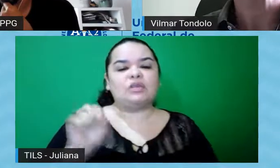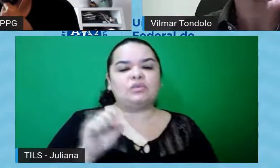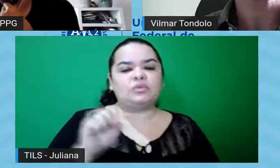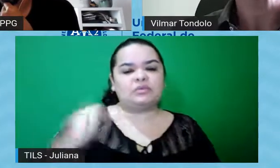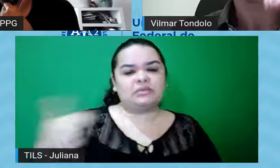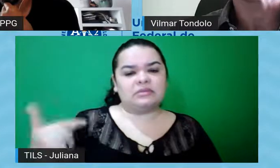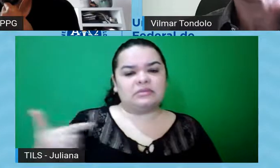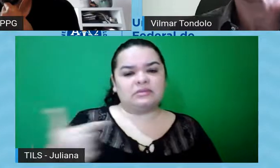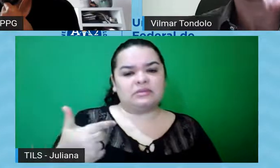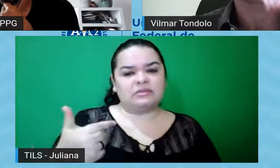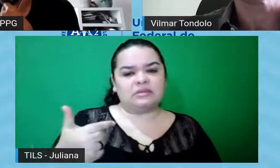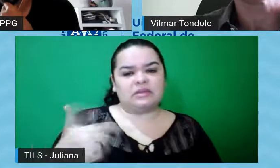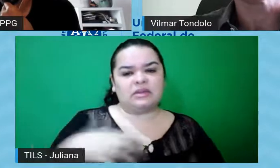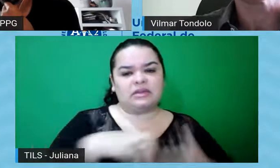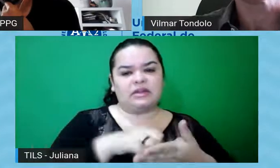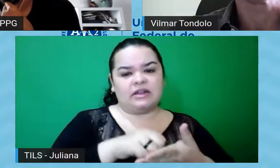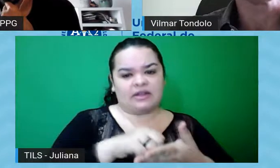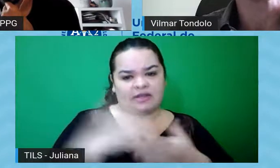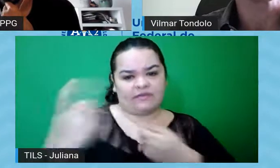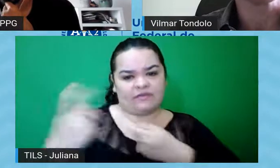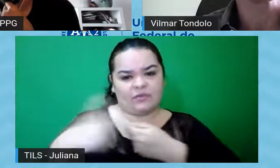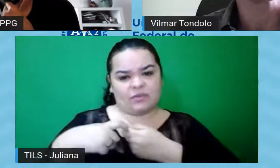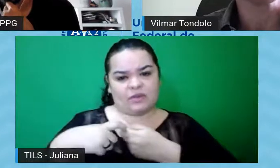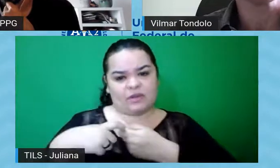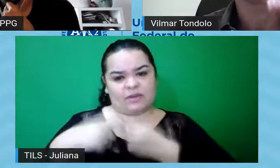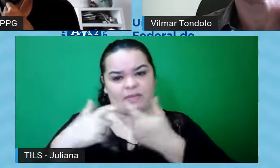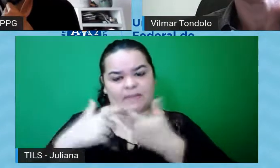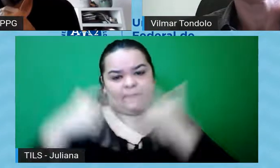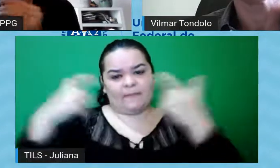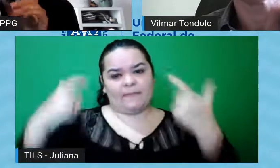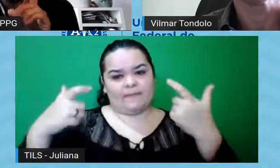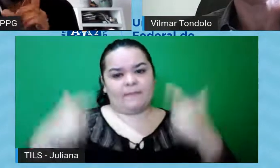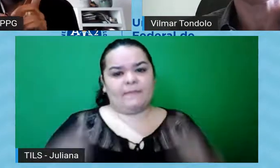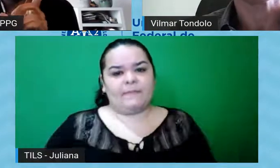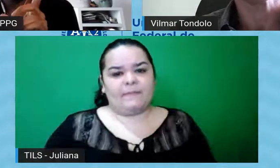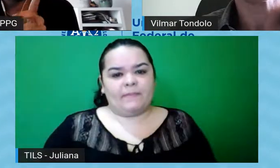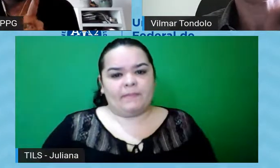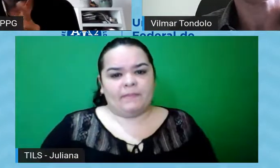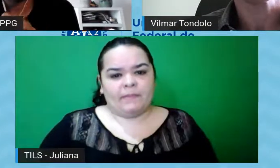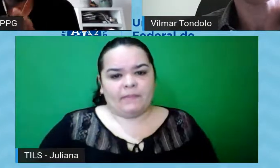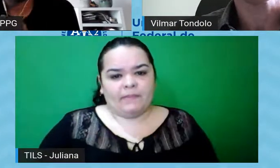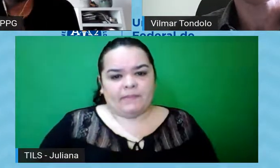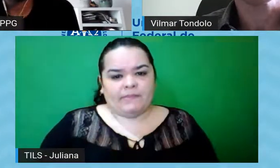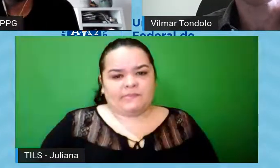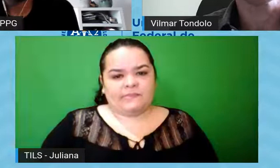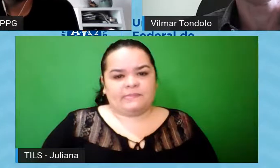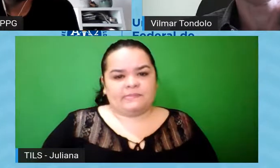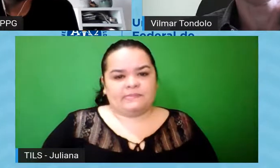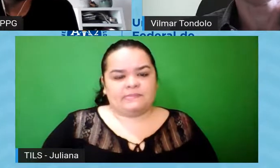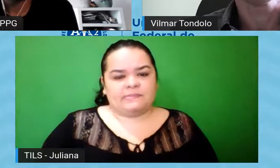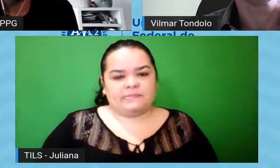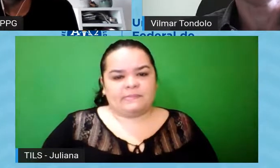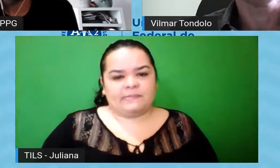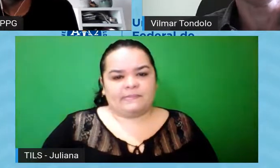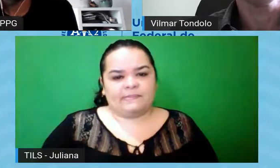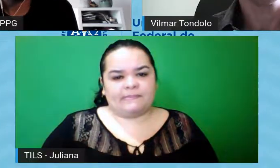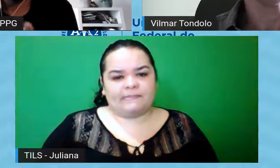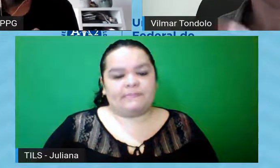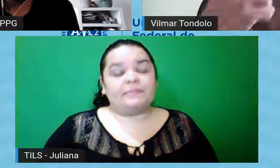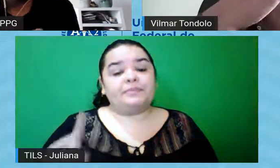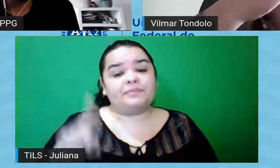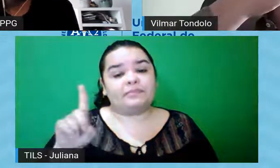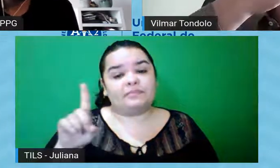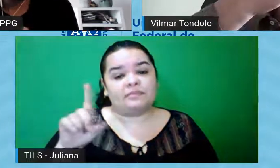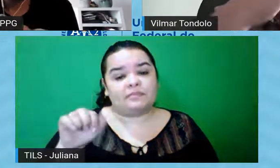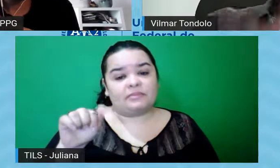a projetos maiores, se projetos com dados secundários. Não, dados secundários, é de um, dados secundários, né,